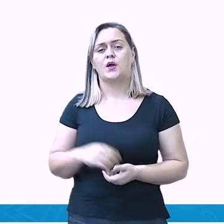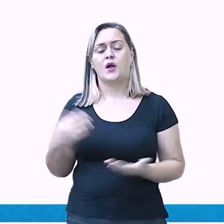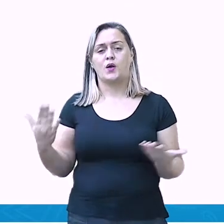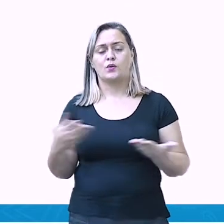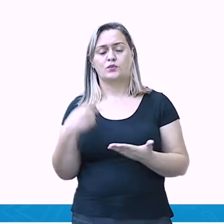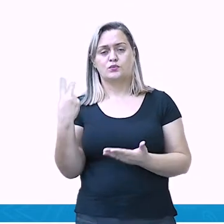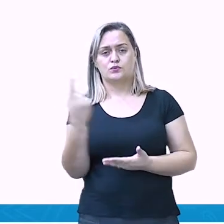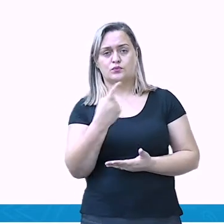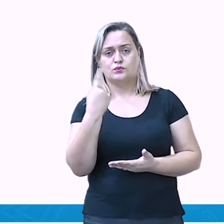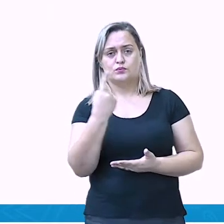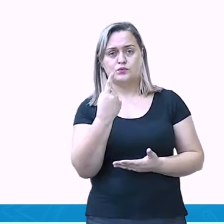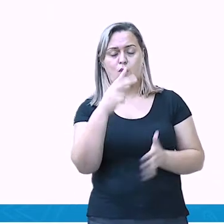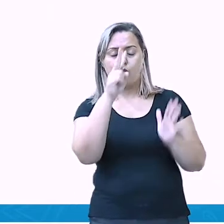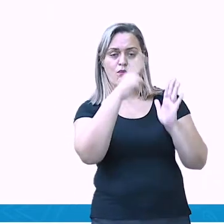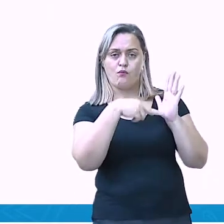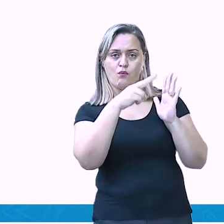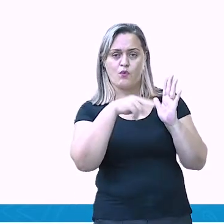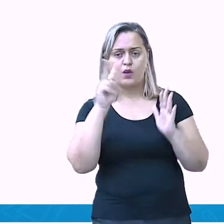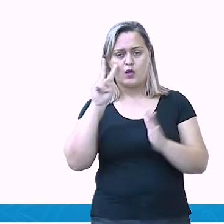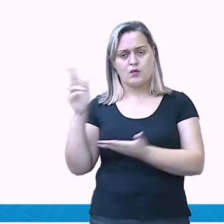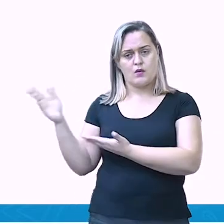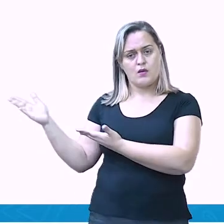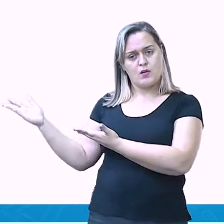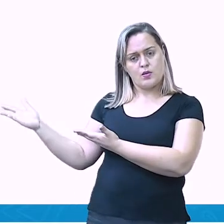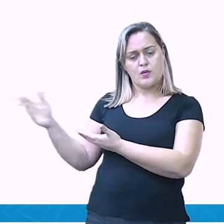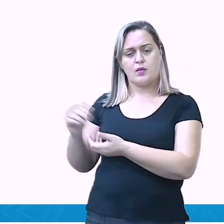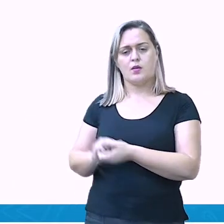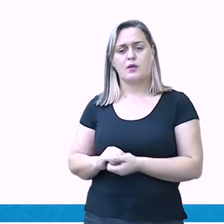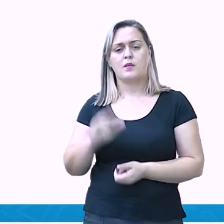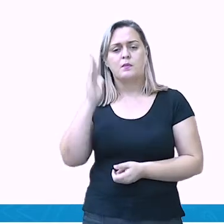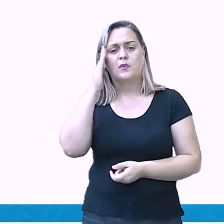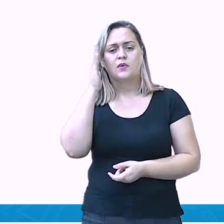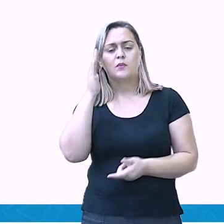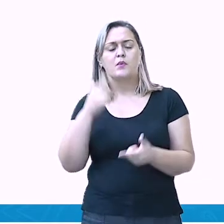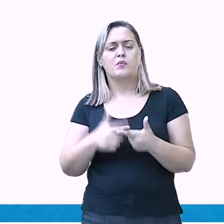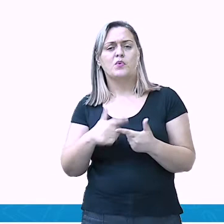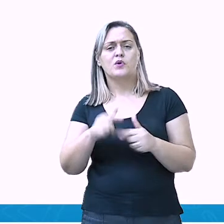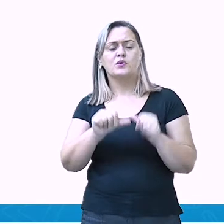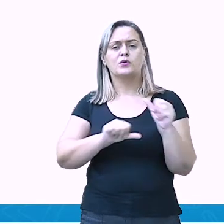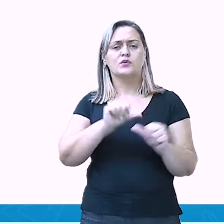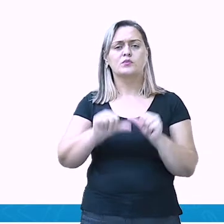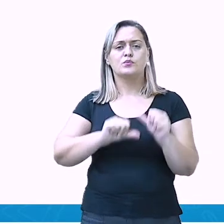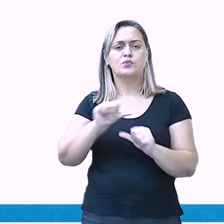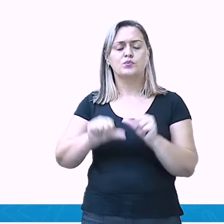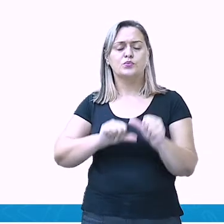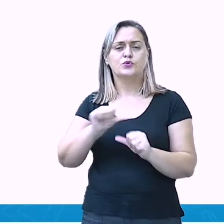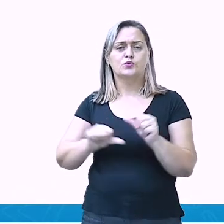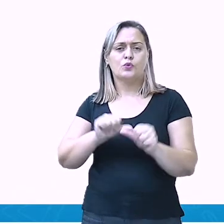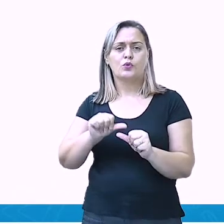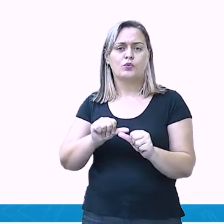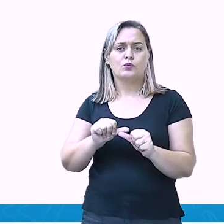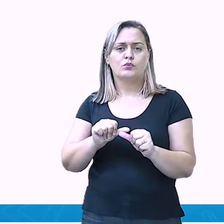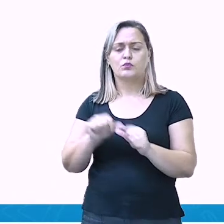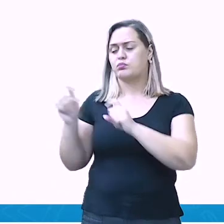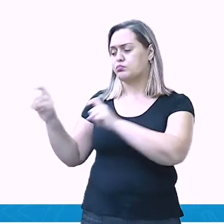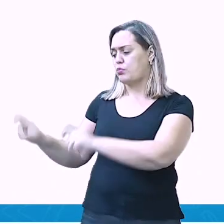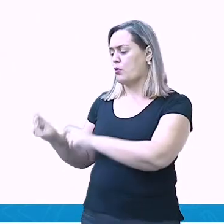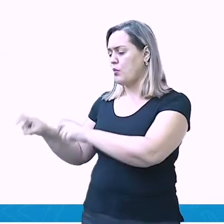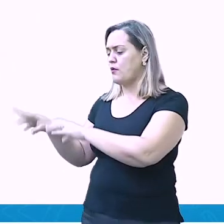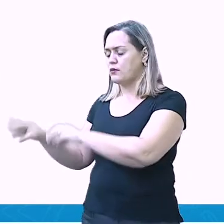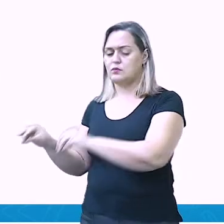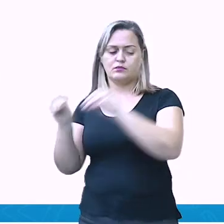falamos. O êxodo, tá? Que é a mudança do povo saindo do rural para o urbano.